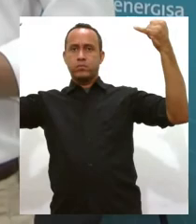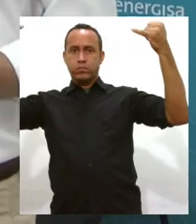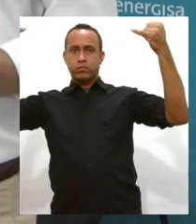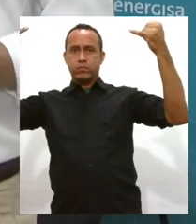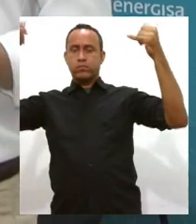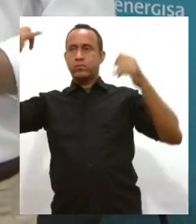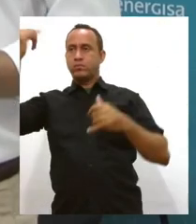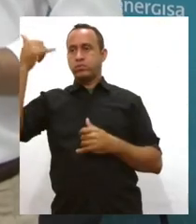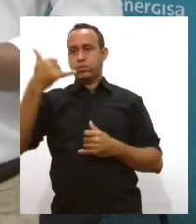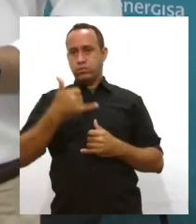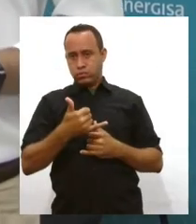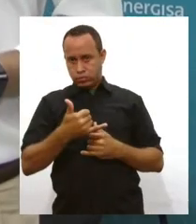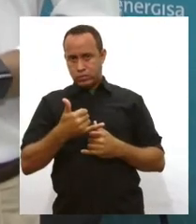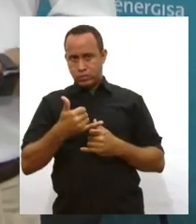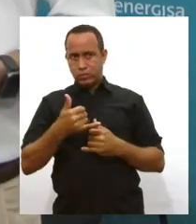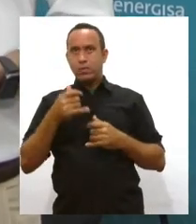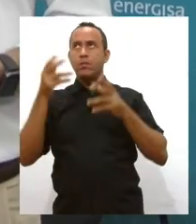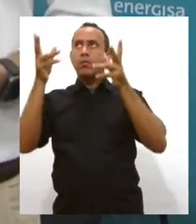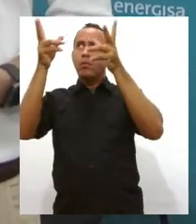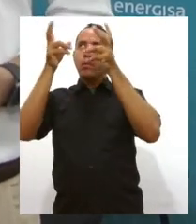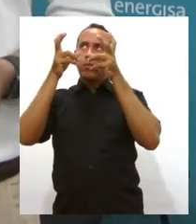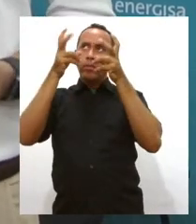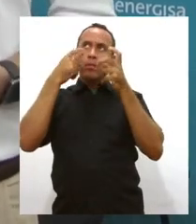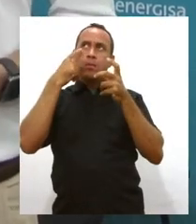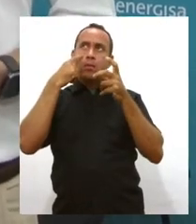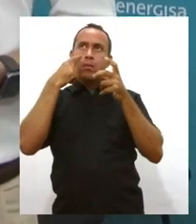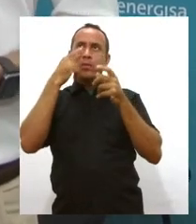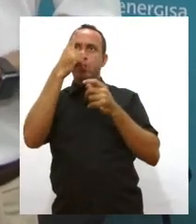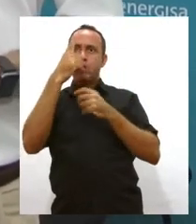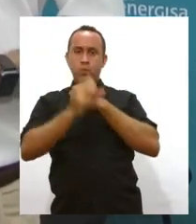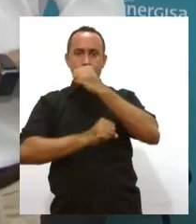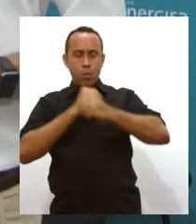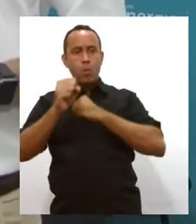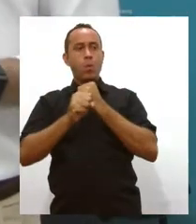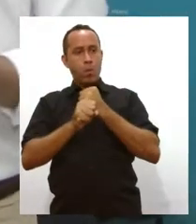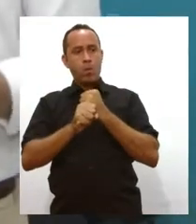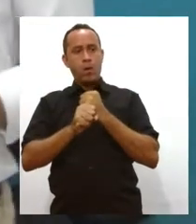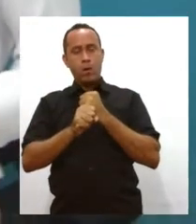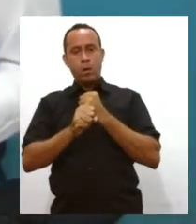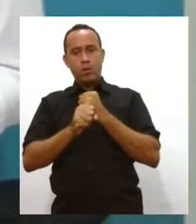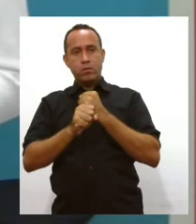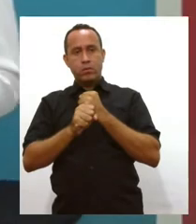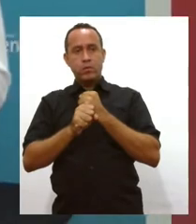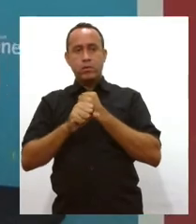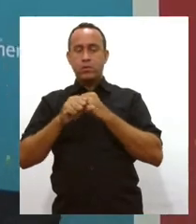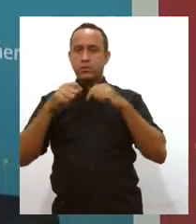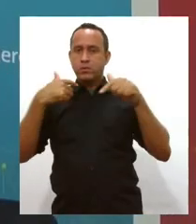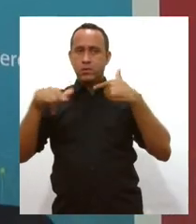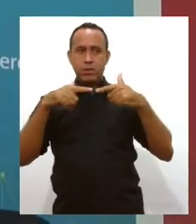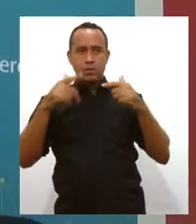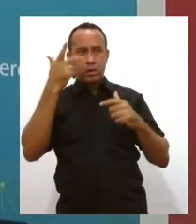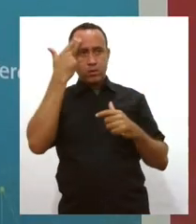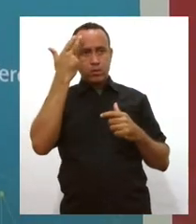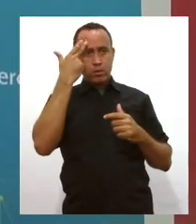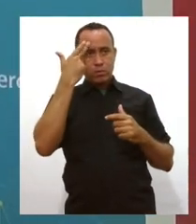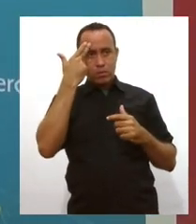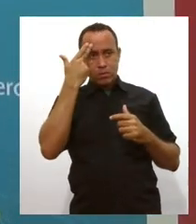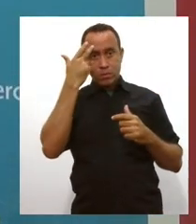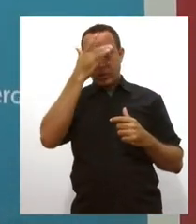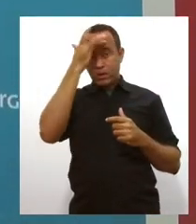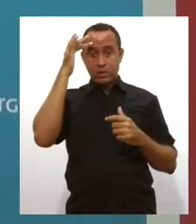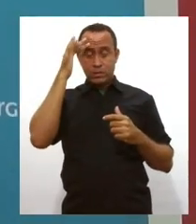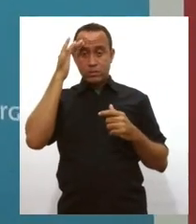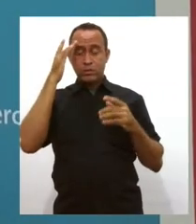elétrica. Isso chama a nossa atenção, em especial em um ano, que nós estamos totalmente atípicos, que as pessoas estão em